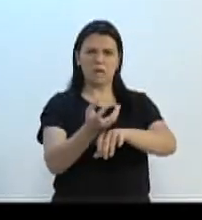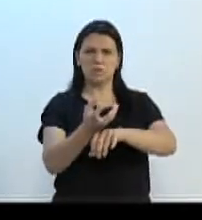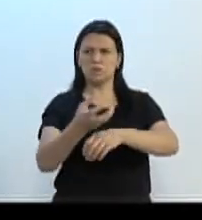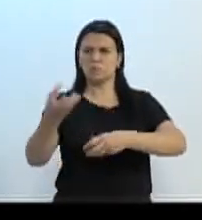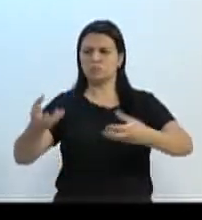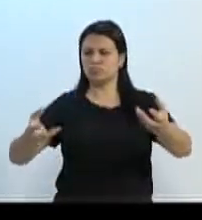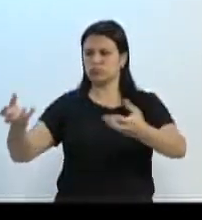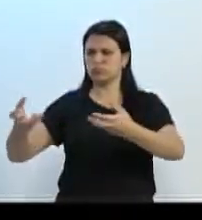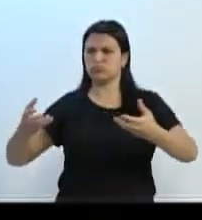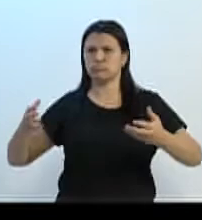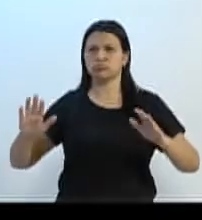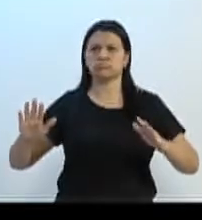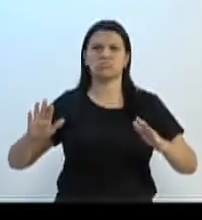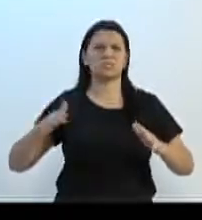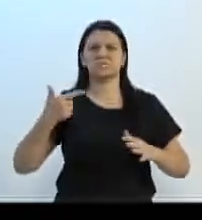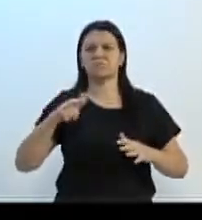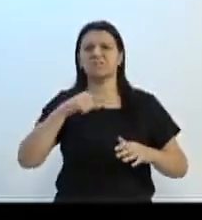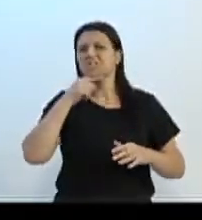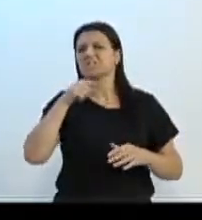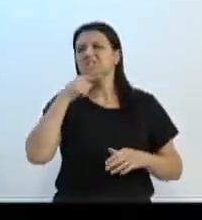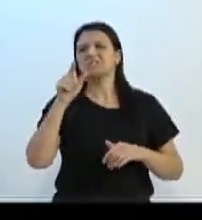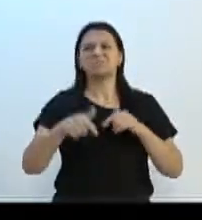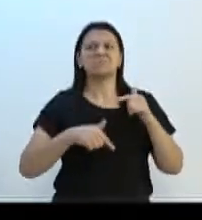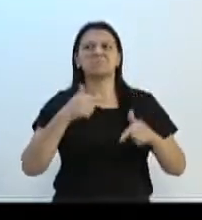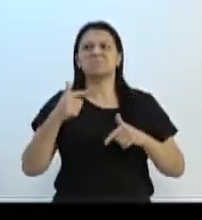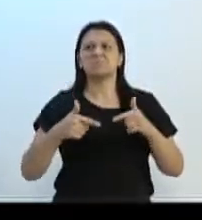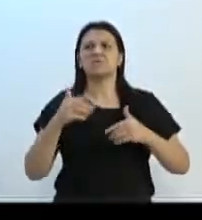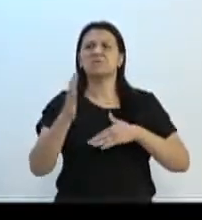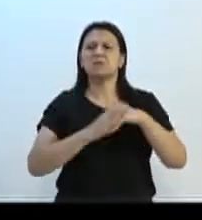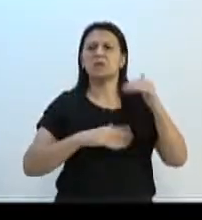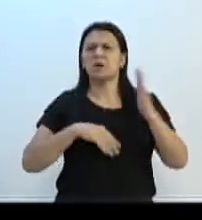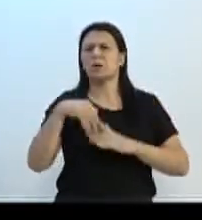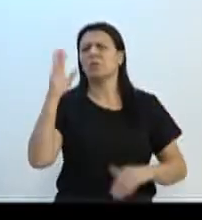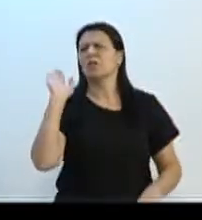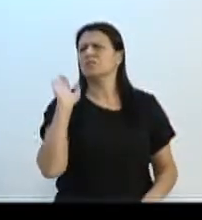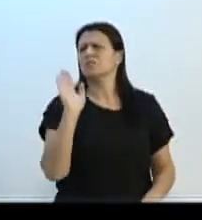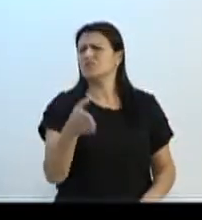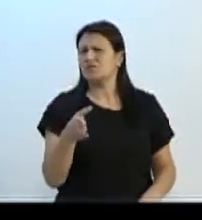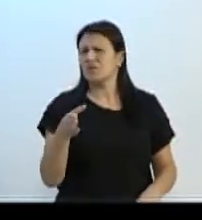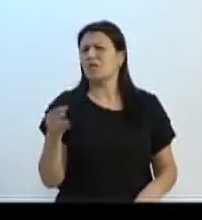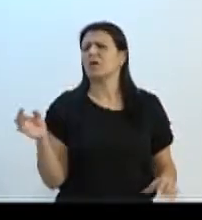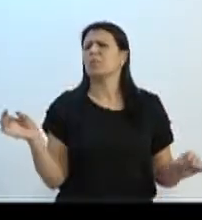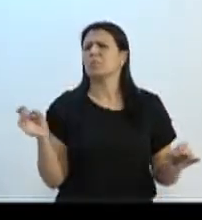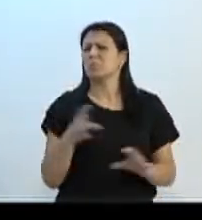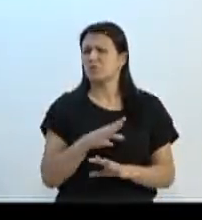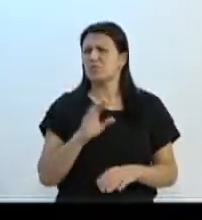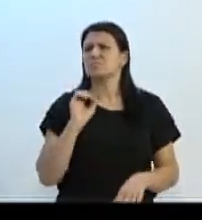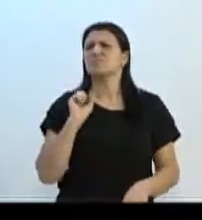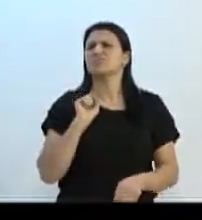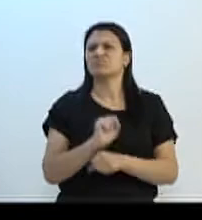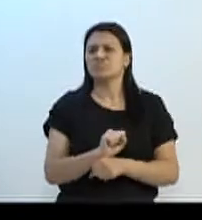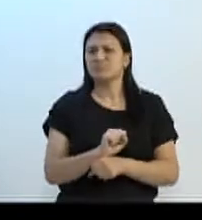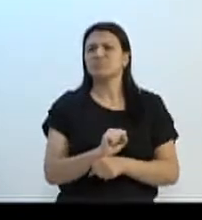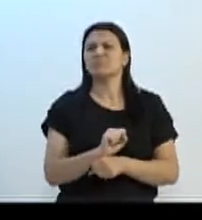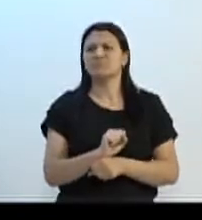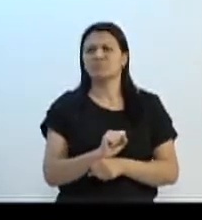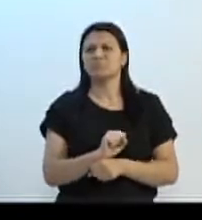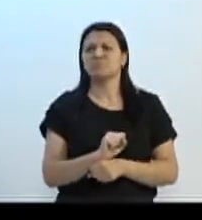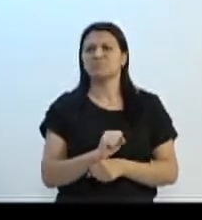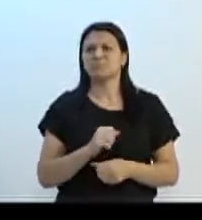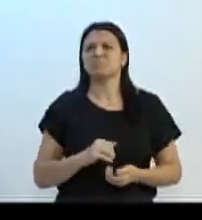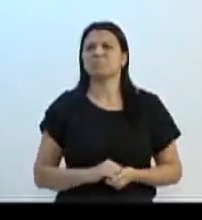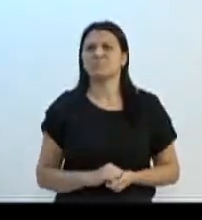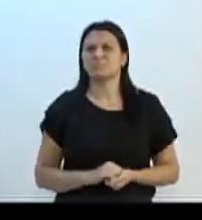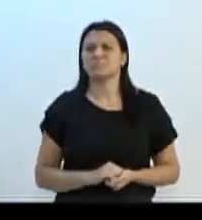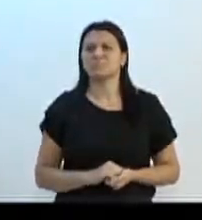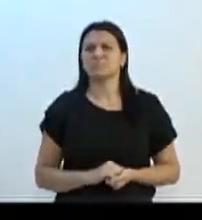Ninguém trabalhando, ninguém trabalhando. Essa obra aqui, que já era para ter sido entregue há tempo, também paralisada. Uma grande comunidade, olha só. Aqui